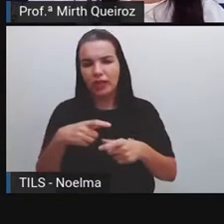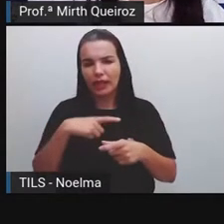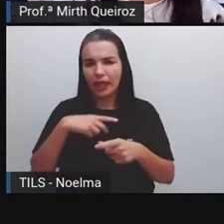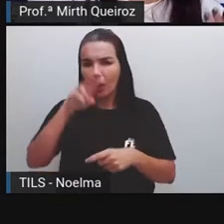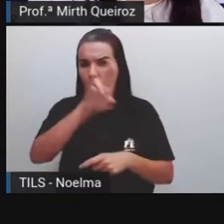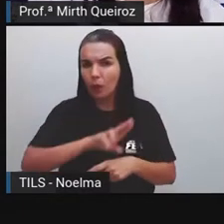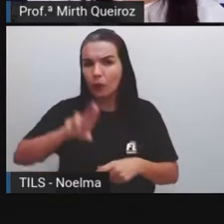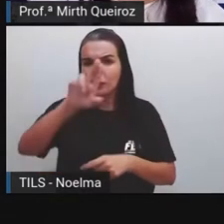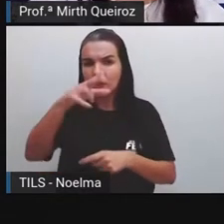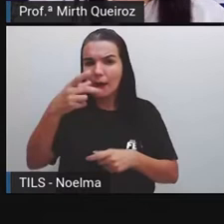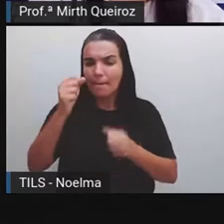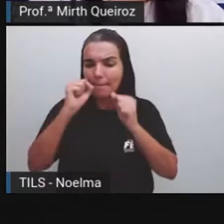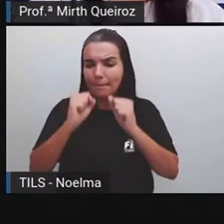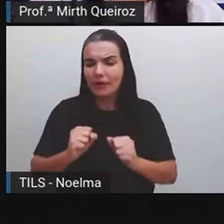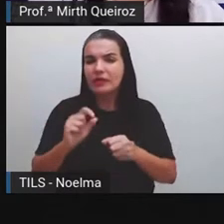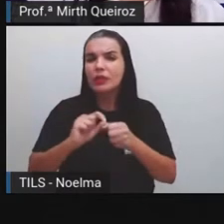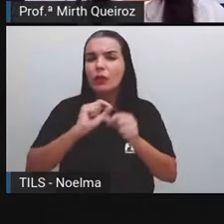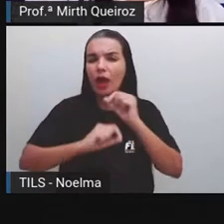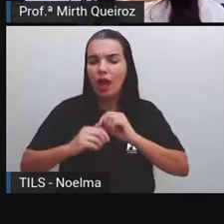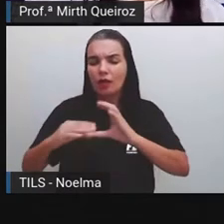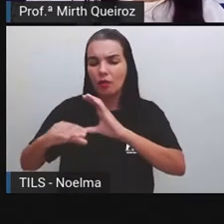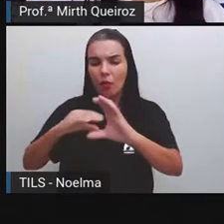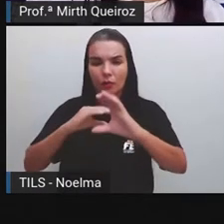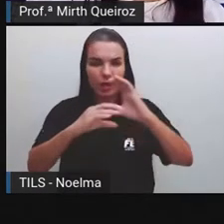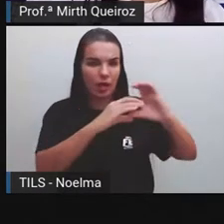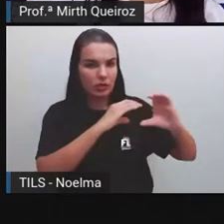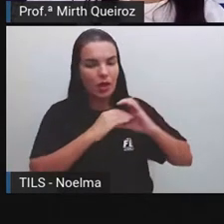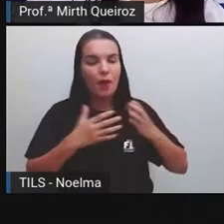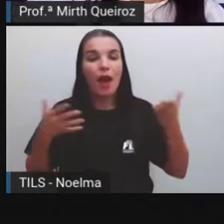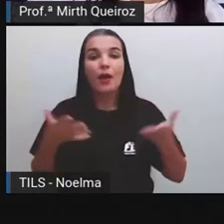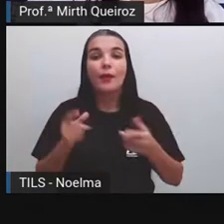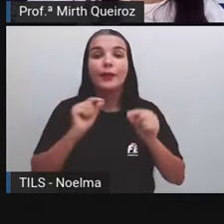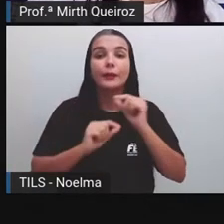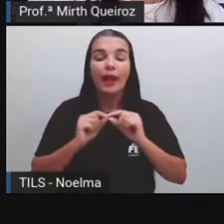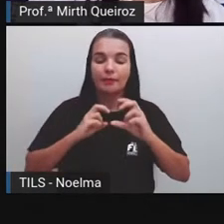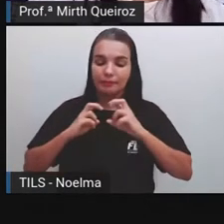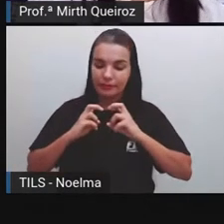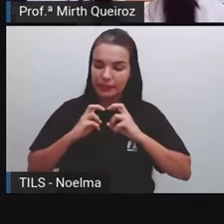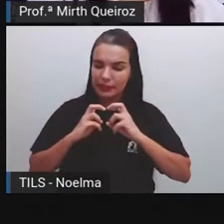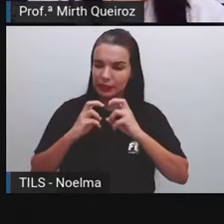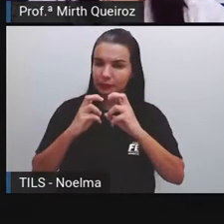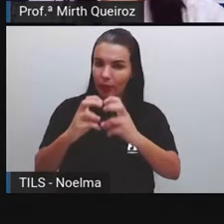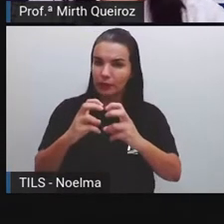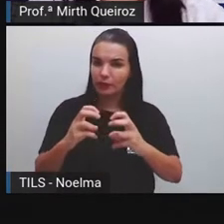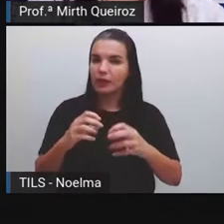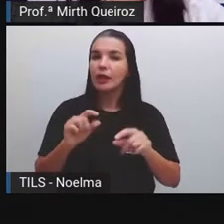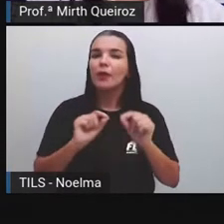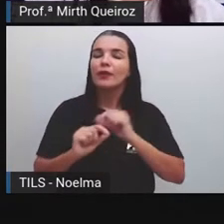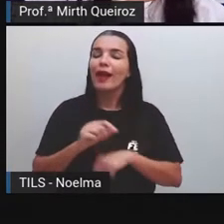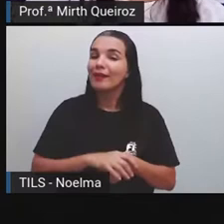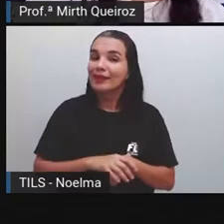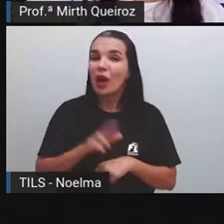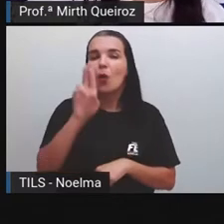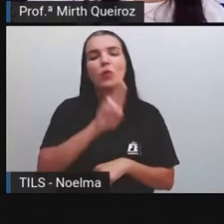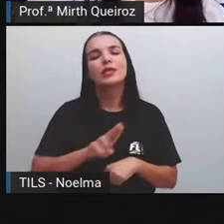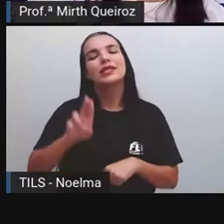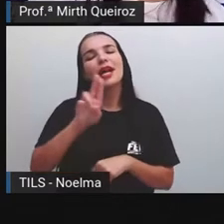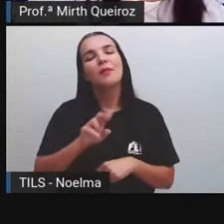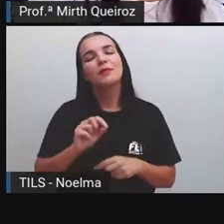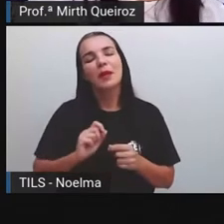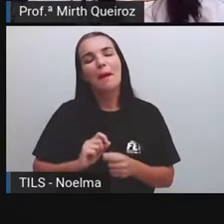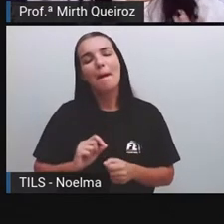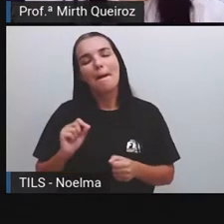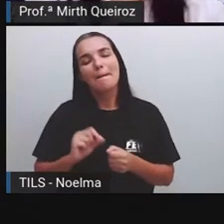para nos comunicarmos. E os meios de transporte são o quê? São as ferramentas que a gente utiliza